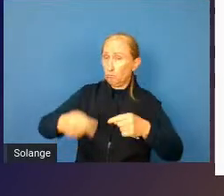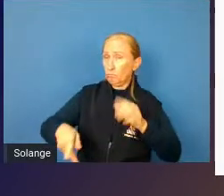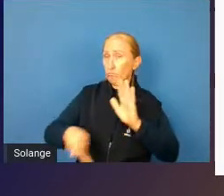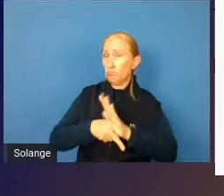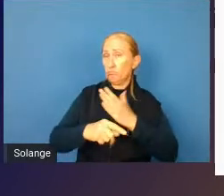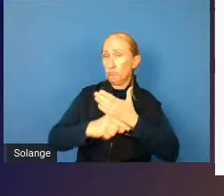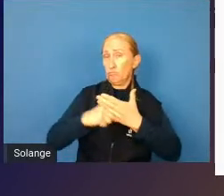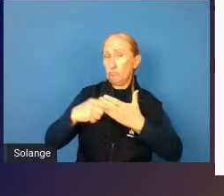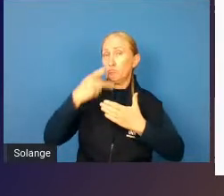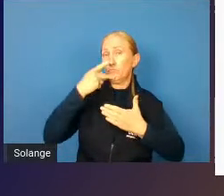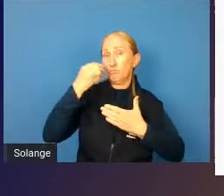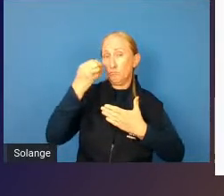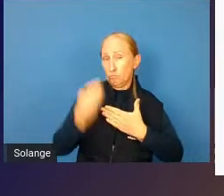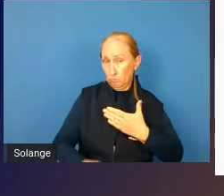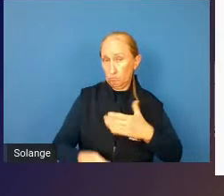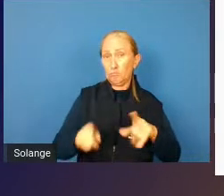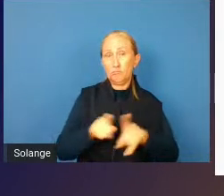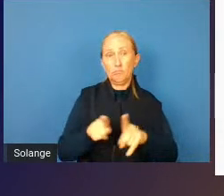discutiram também.